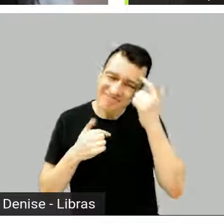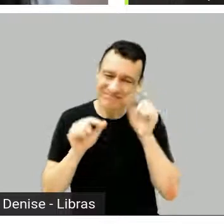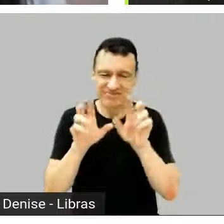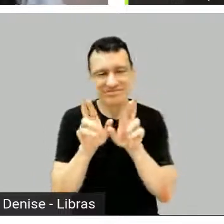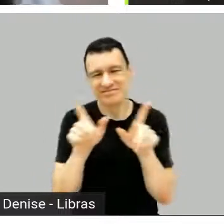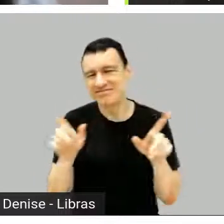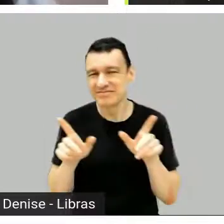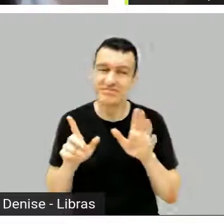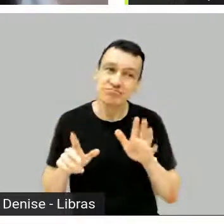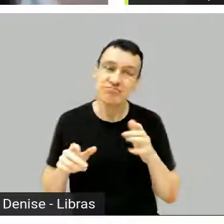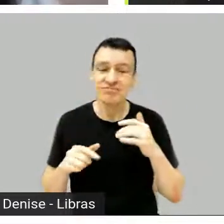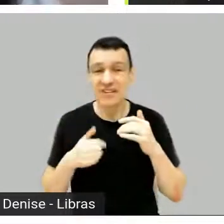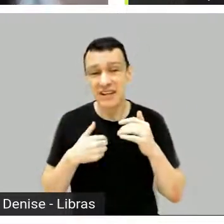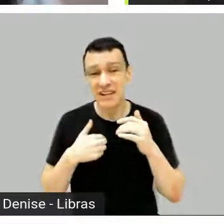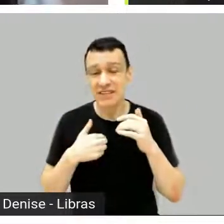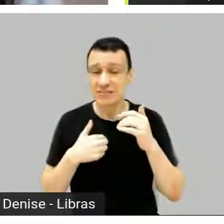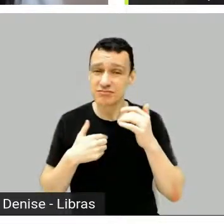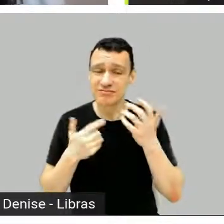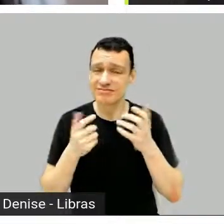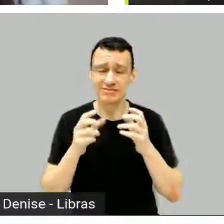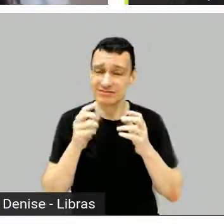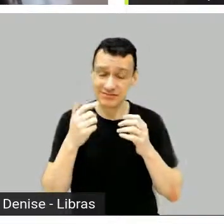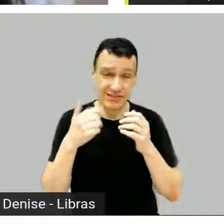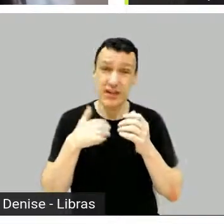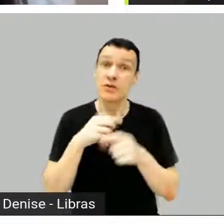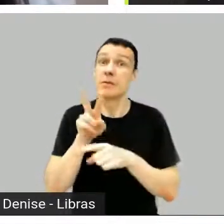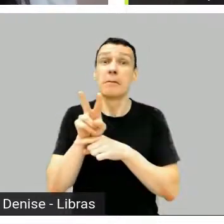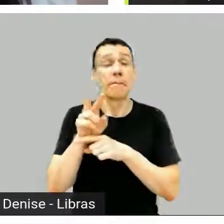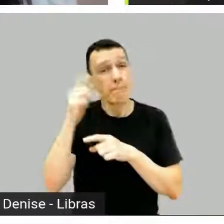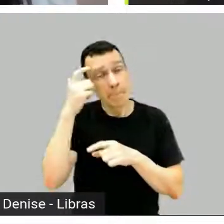coisa, estou achando, sei lá, não sei.